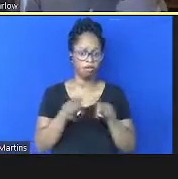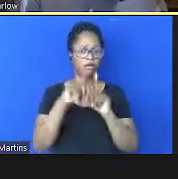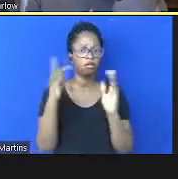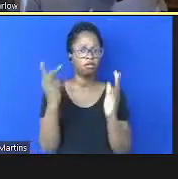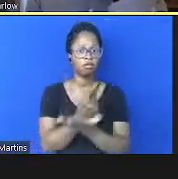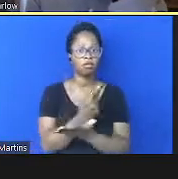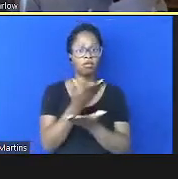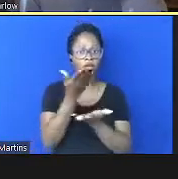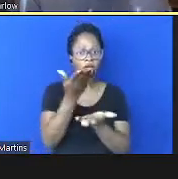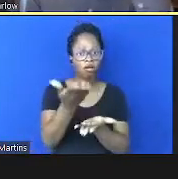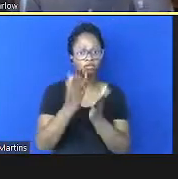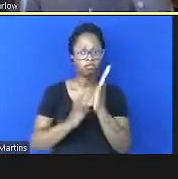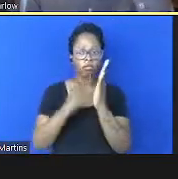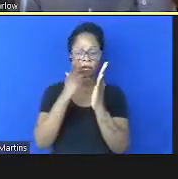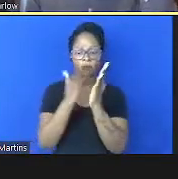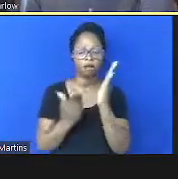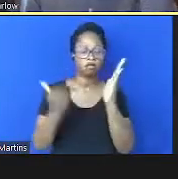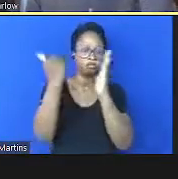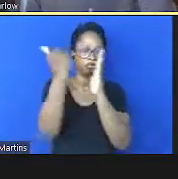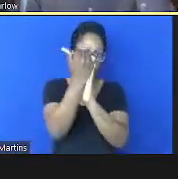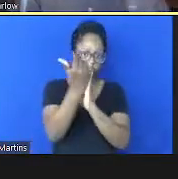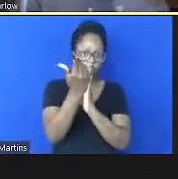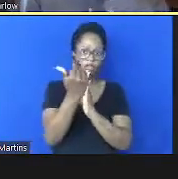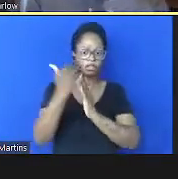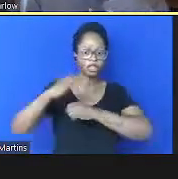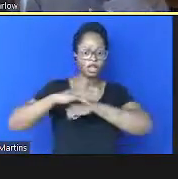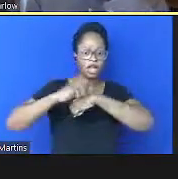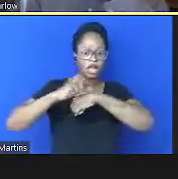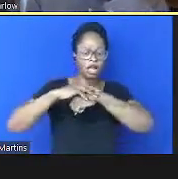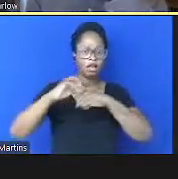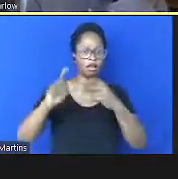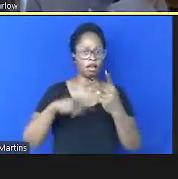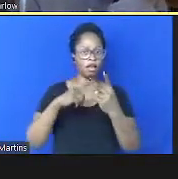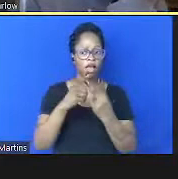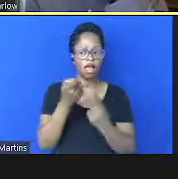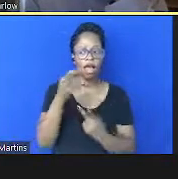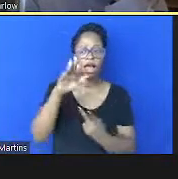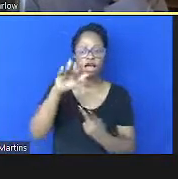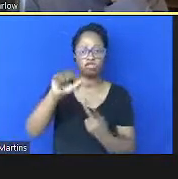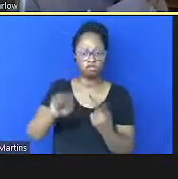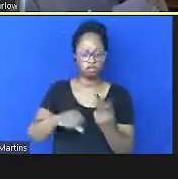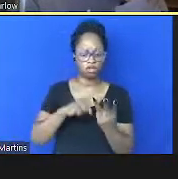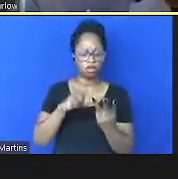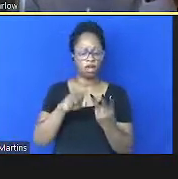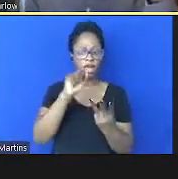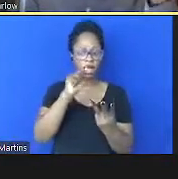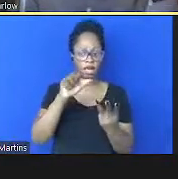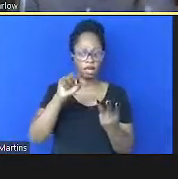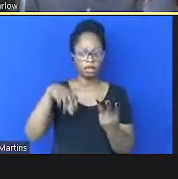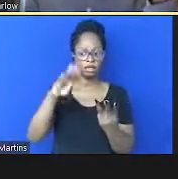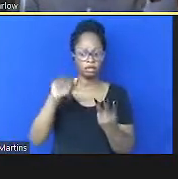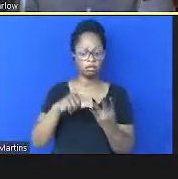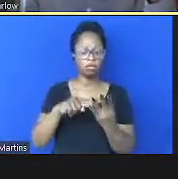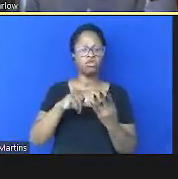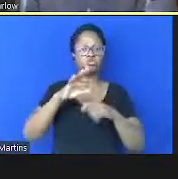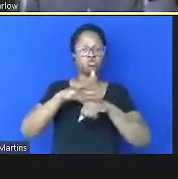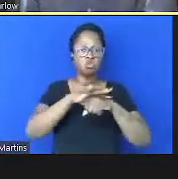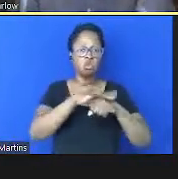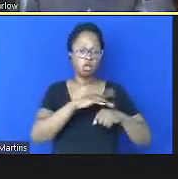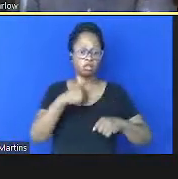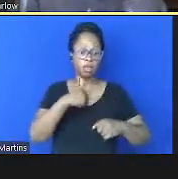exacerba as alergias asma doenças cardiovasculares alergias